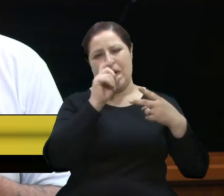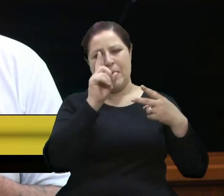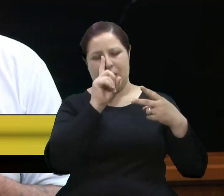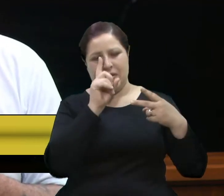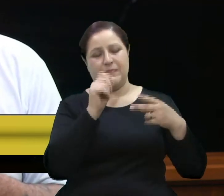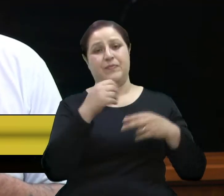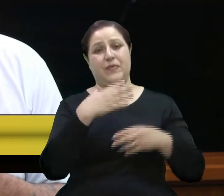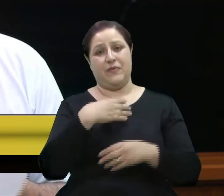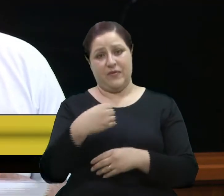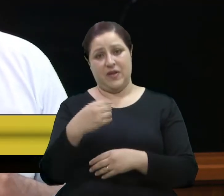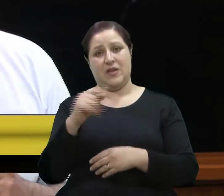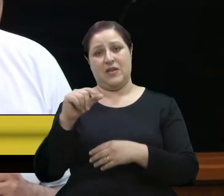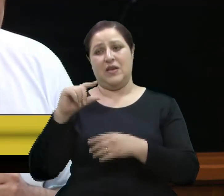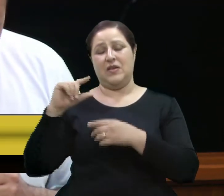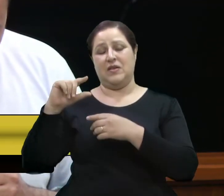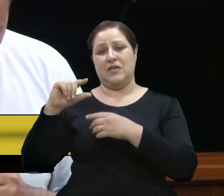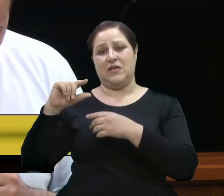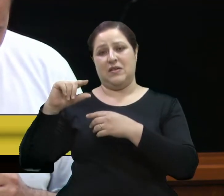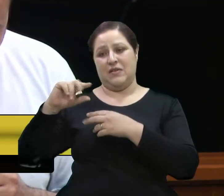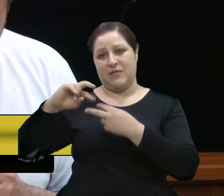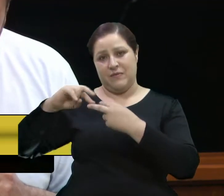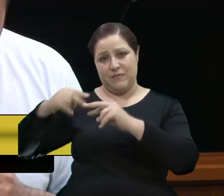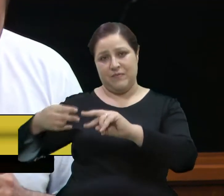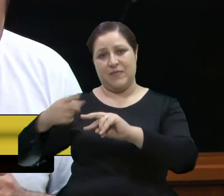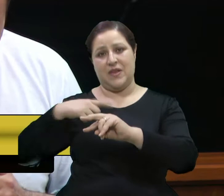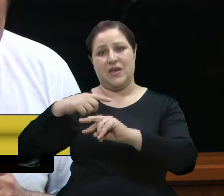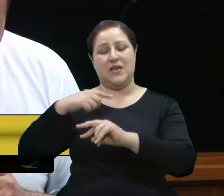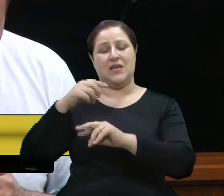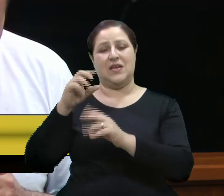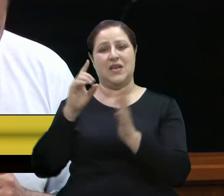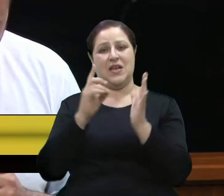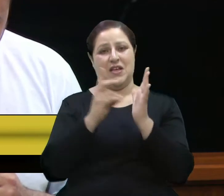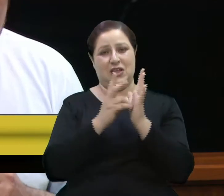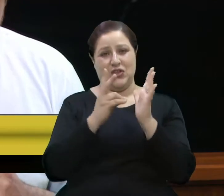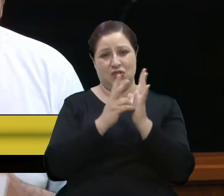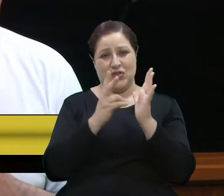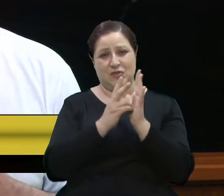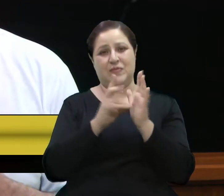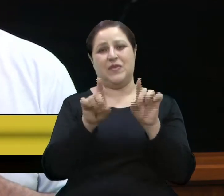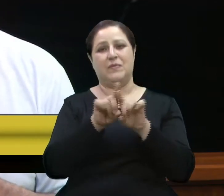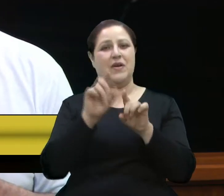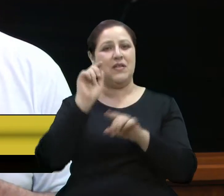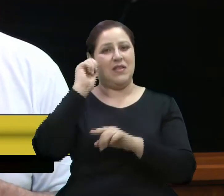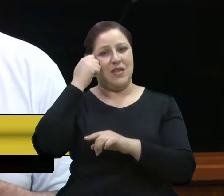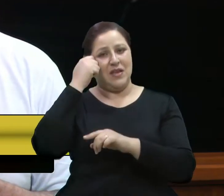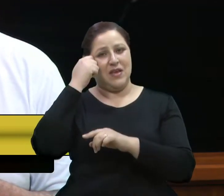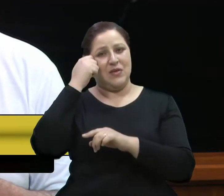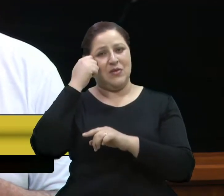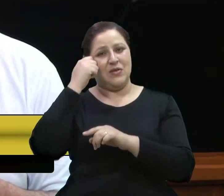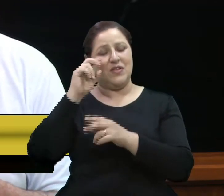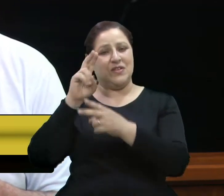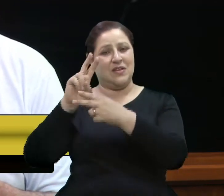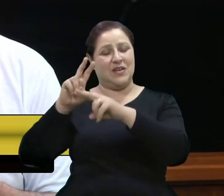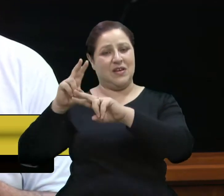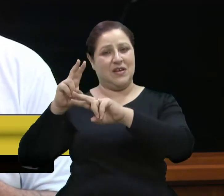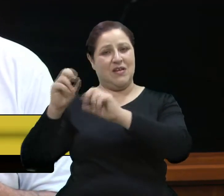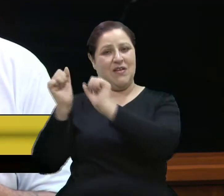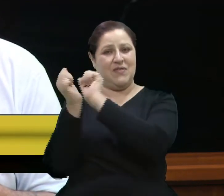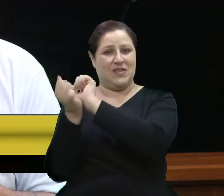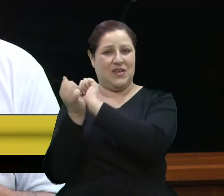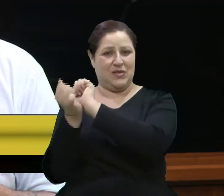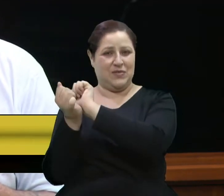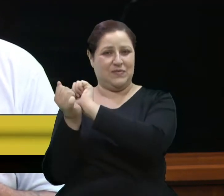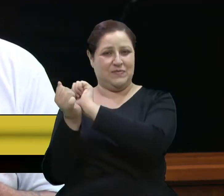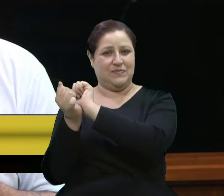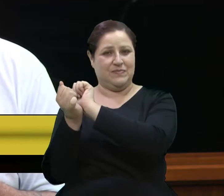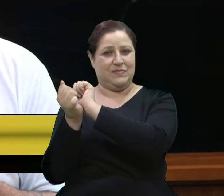era filha de descendentes de indígenas e negros escravizados naturais de Jaquirana. Com uma vida bastante simples, nasceu e viveu por muitos